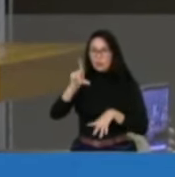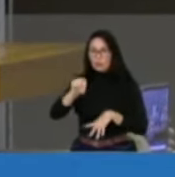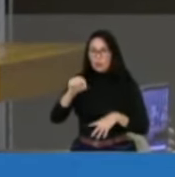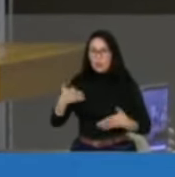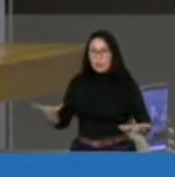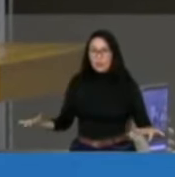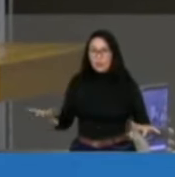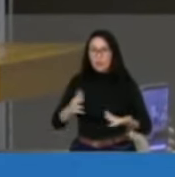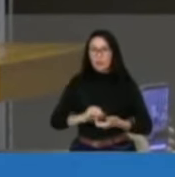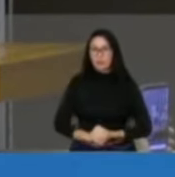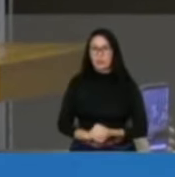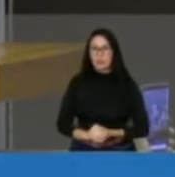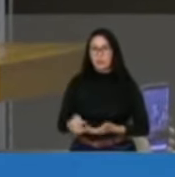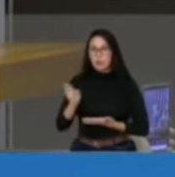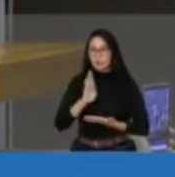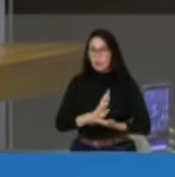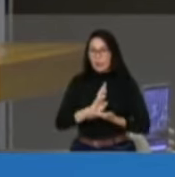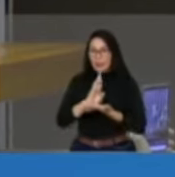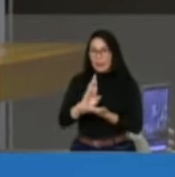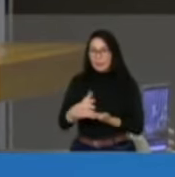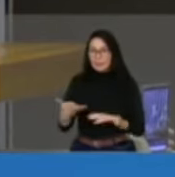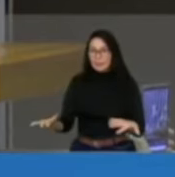por uma representação